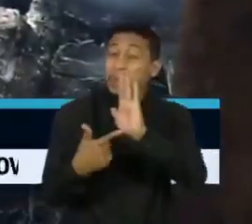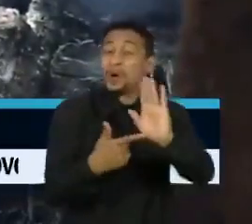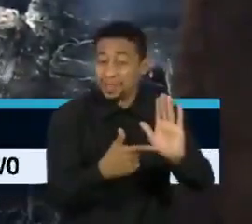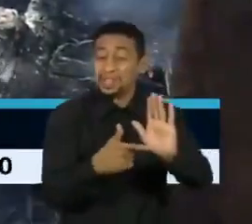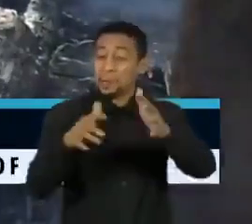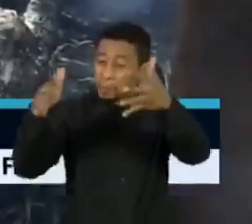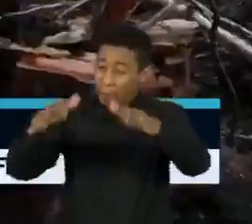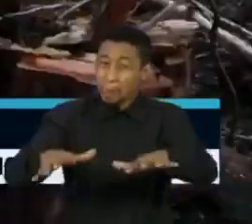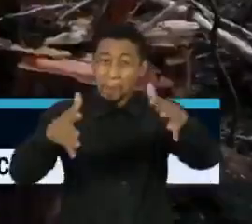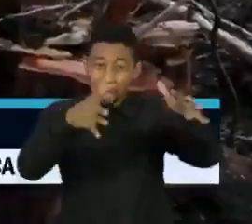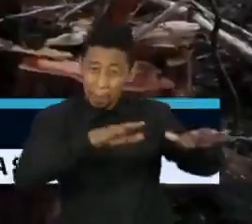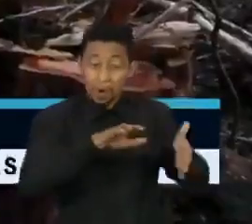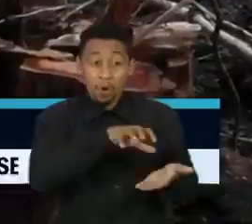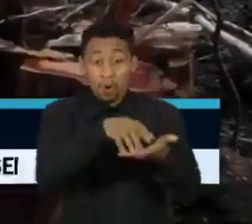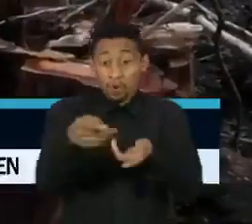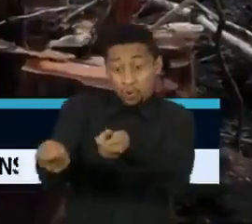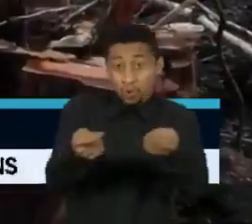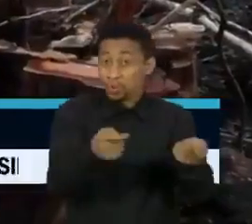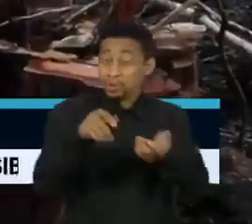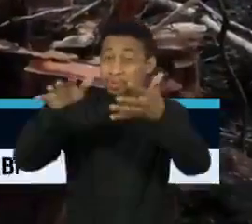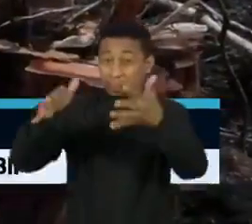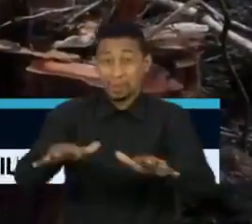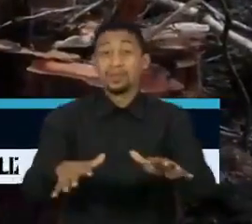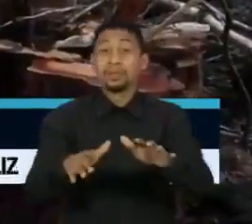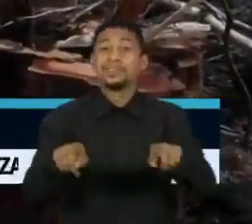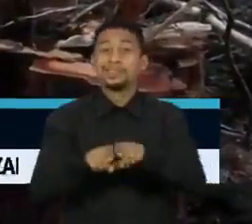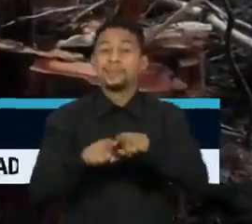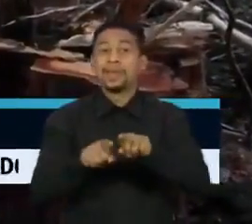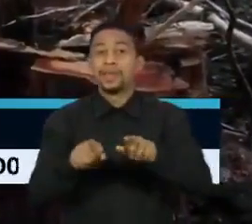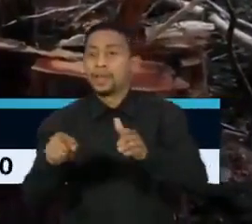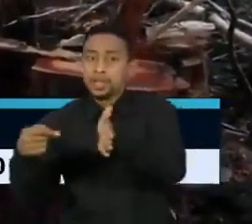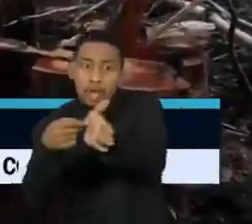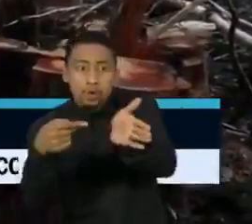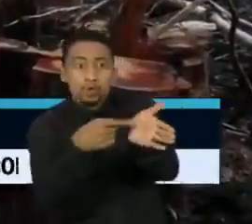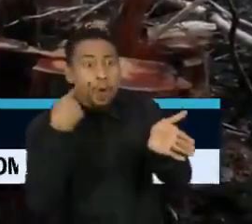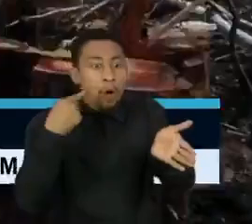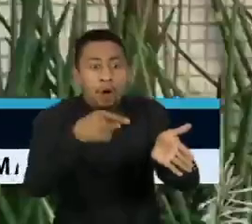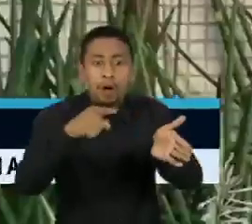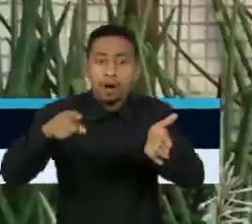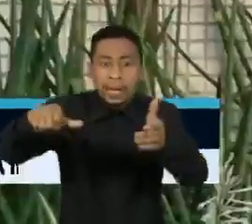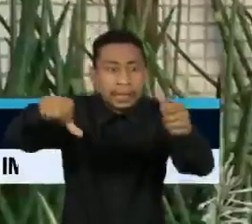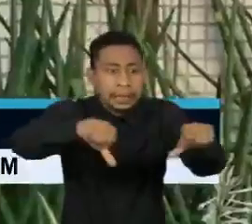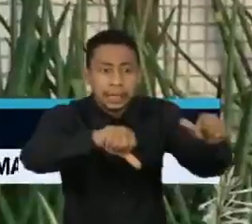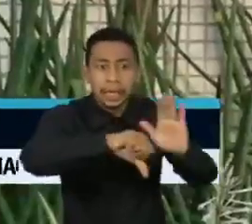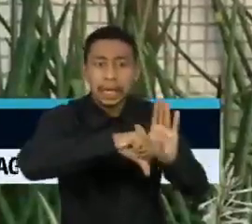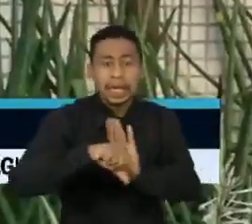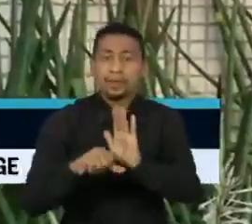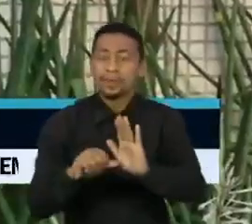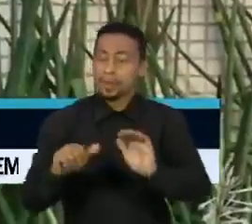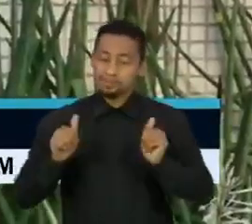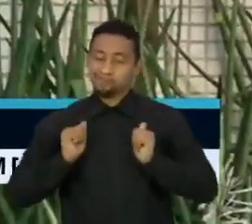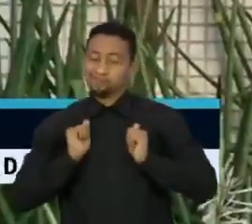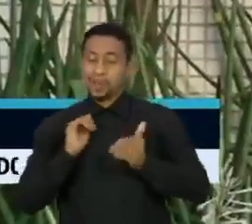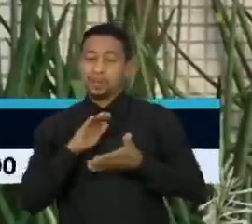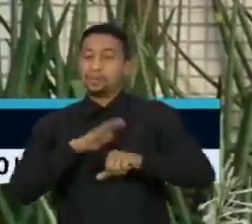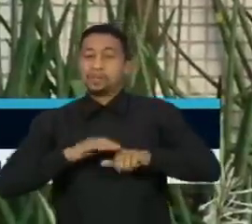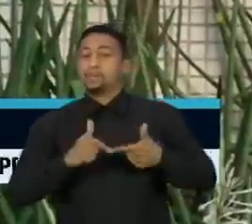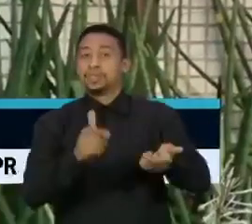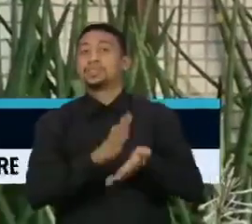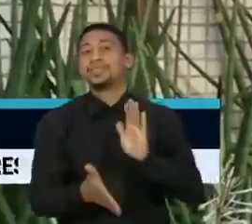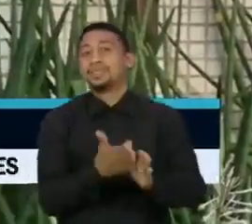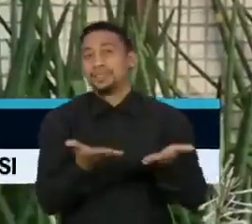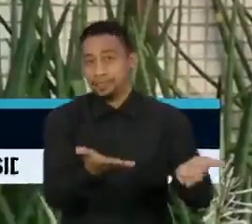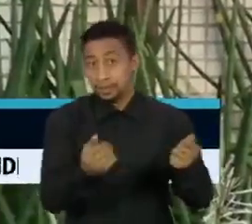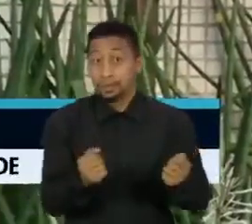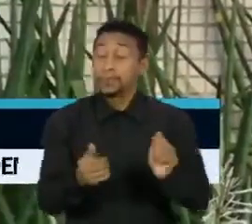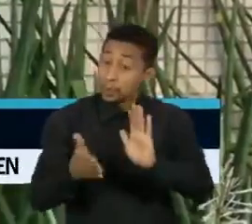de controle do meio ambiente e se omitido diante das denúncias de crimes ecológicos. Uma das principais apostas dos governadores